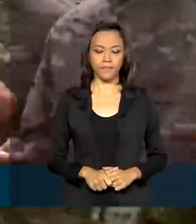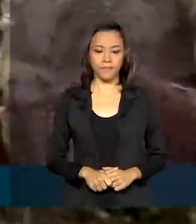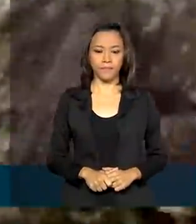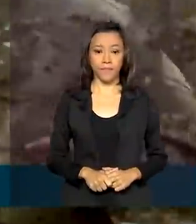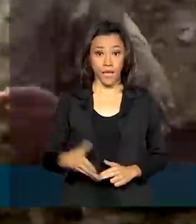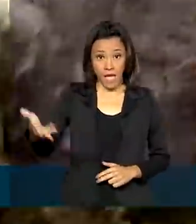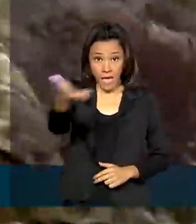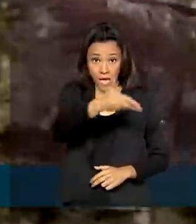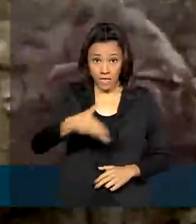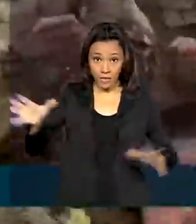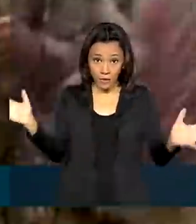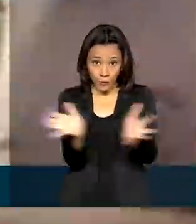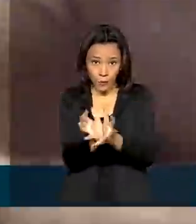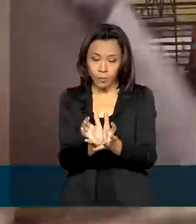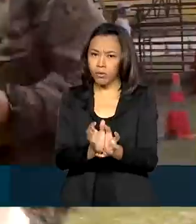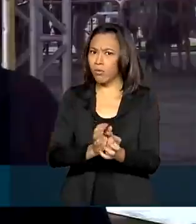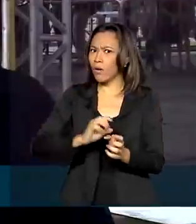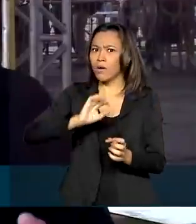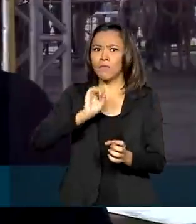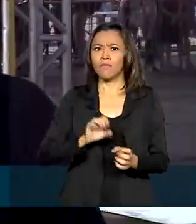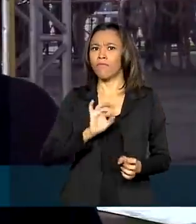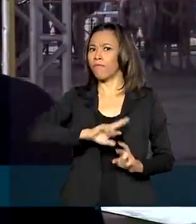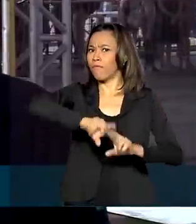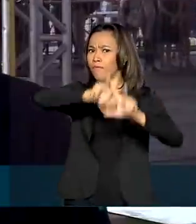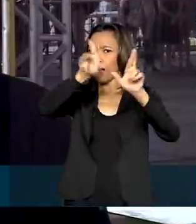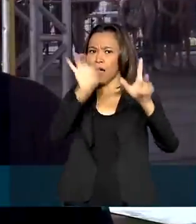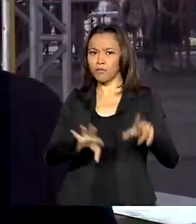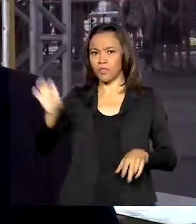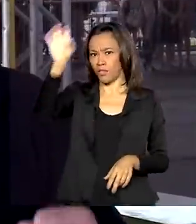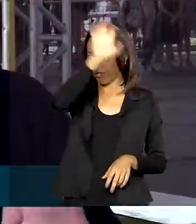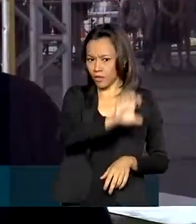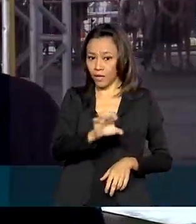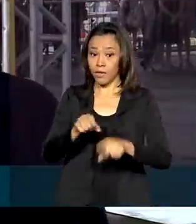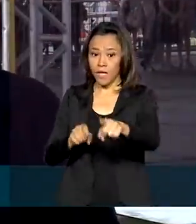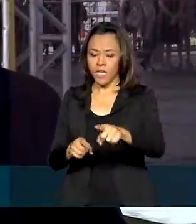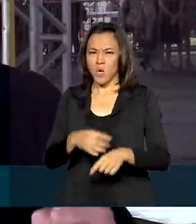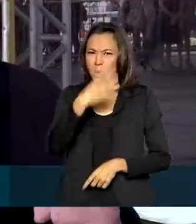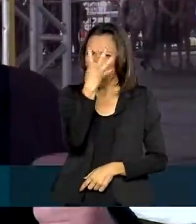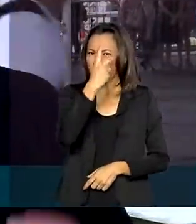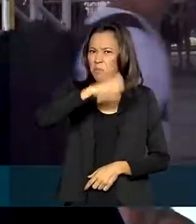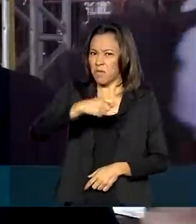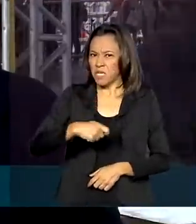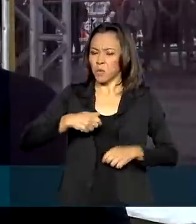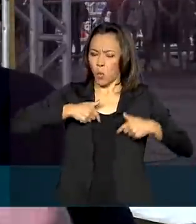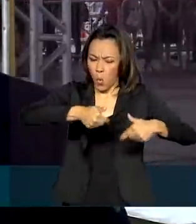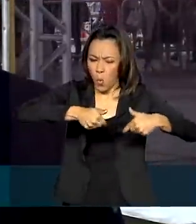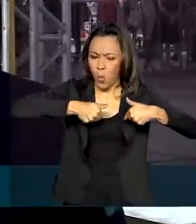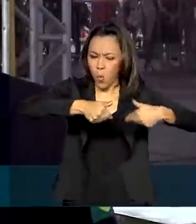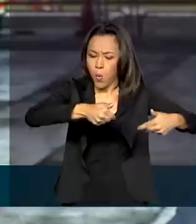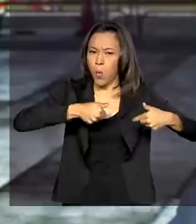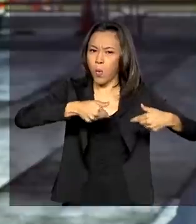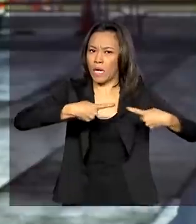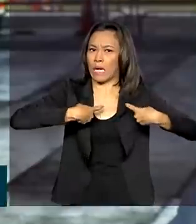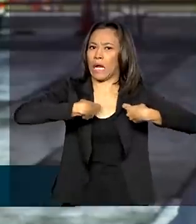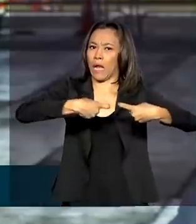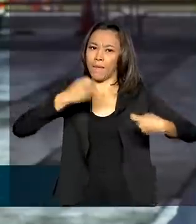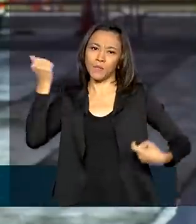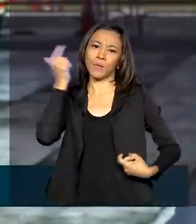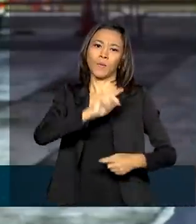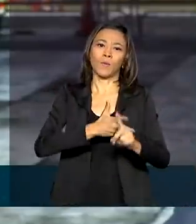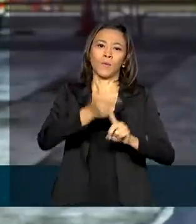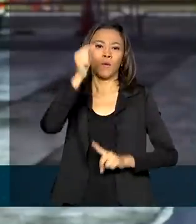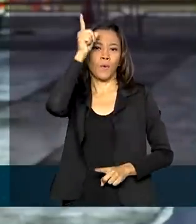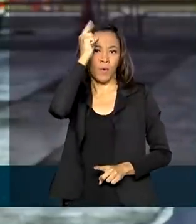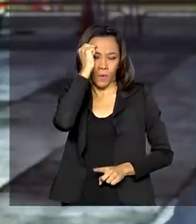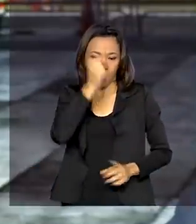Eles vêm de todas as regiões. Foram 4 meses de luta, de guerra, mas chegamos e vencemos. Para desempenhar